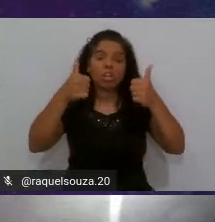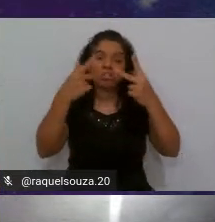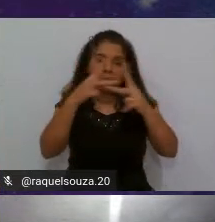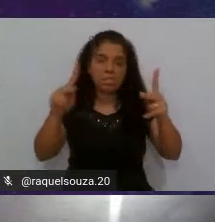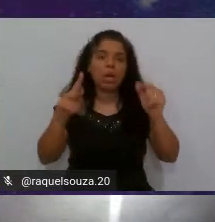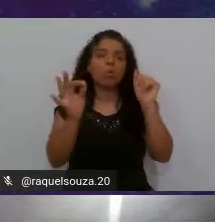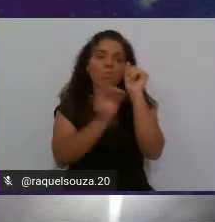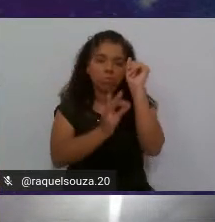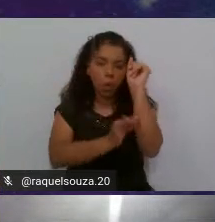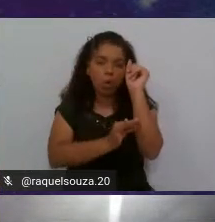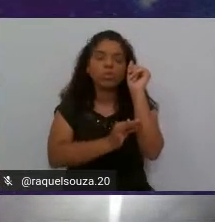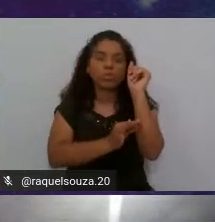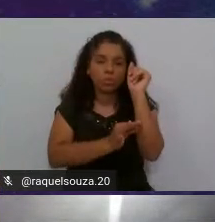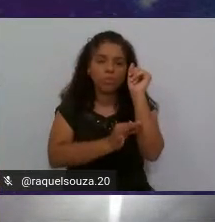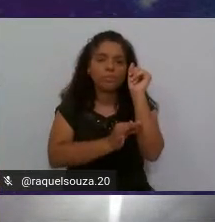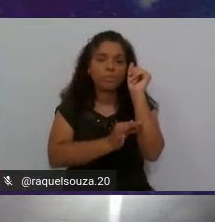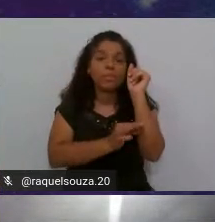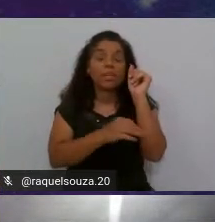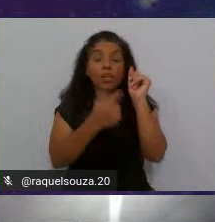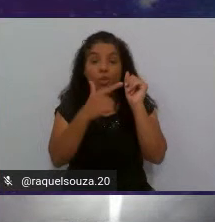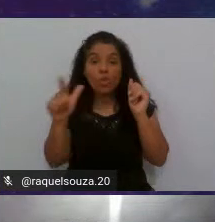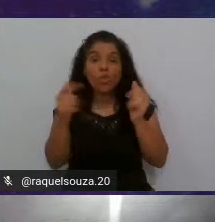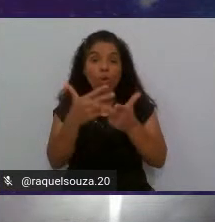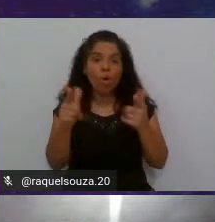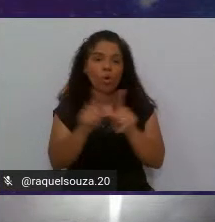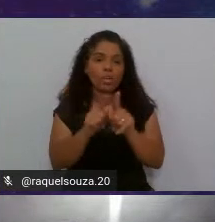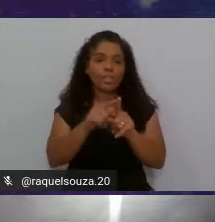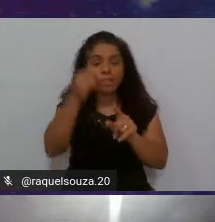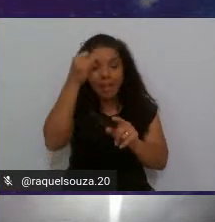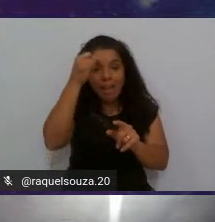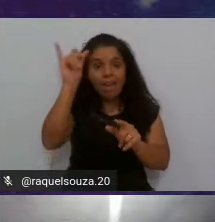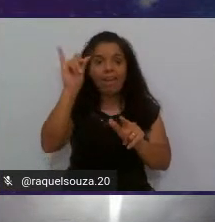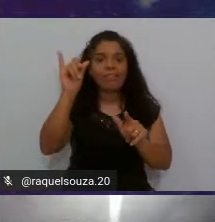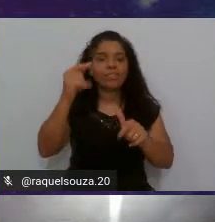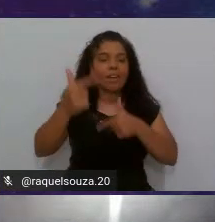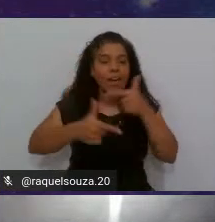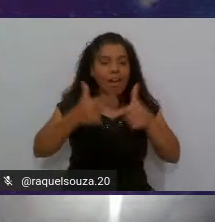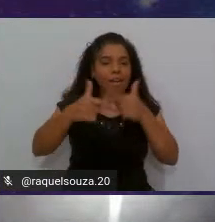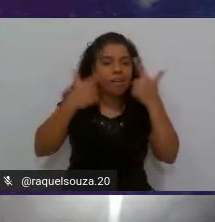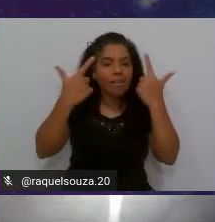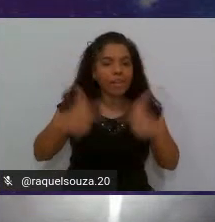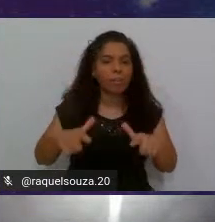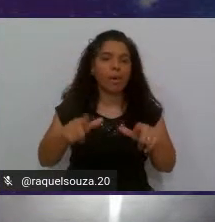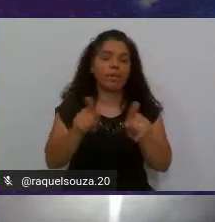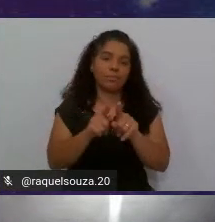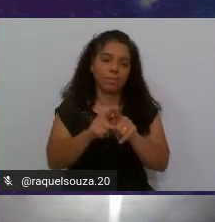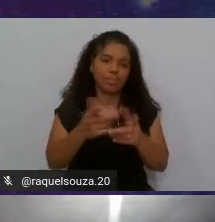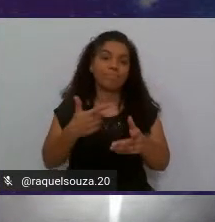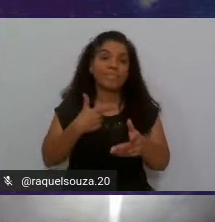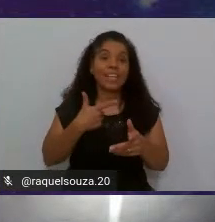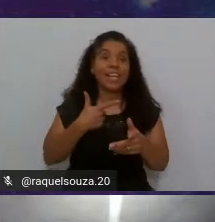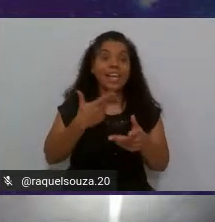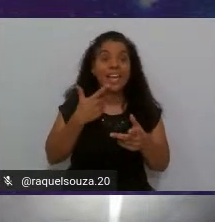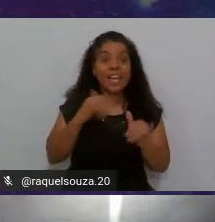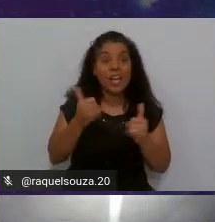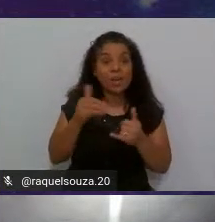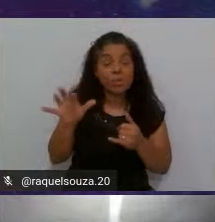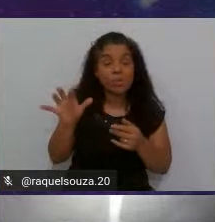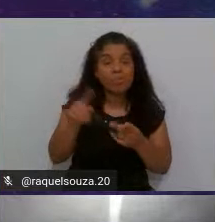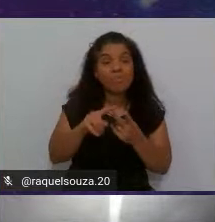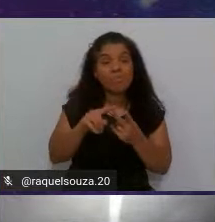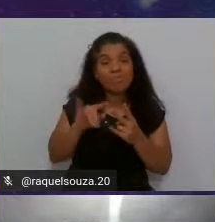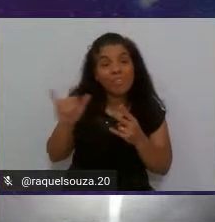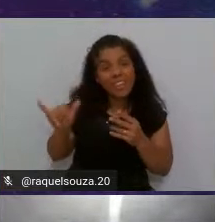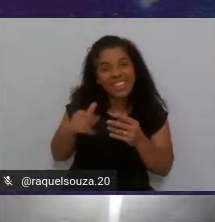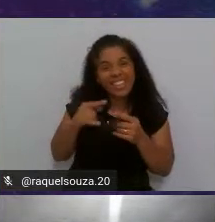e outra evitar retrabalho eu pegando o gancho da